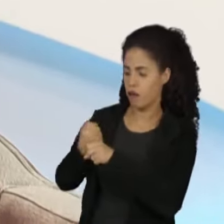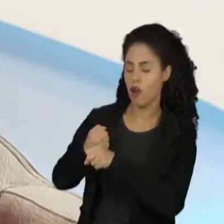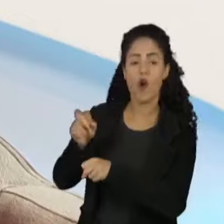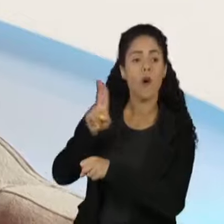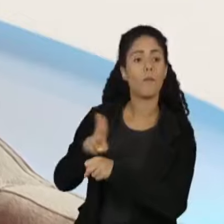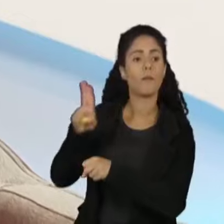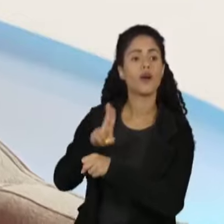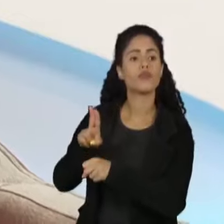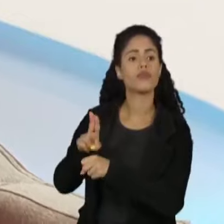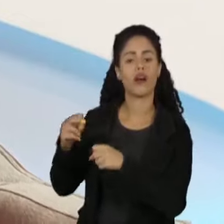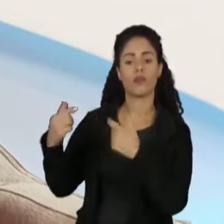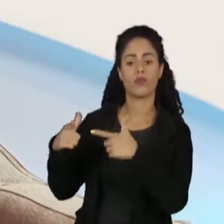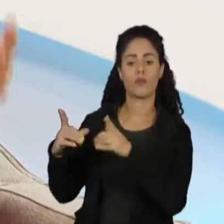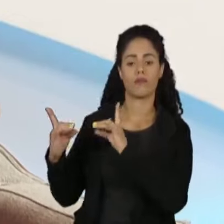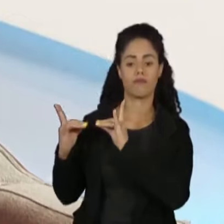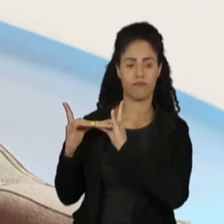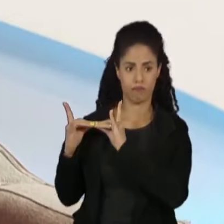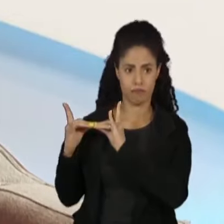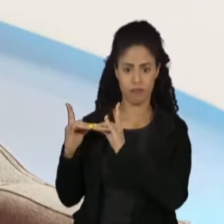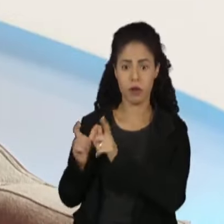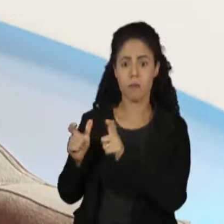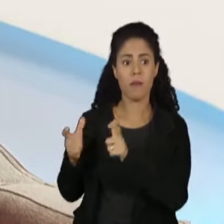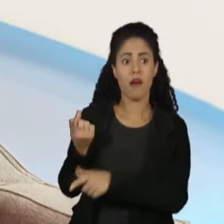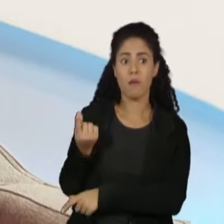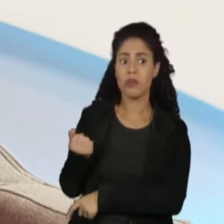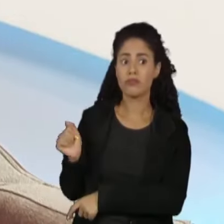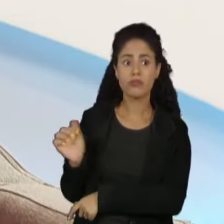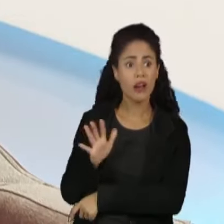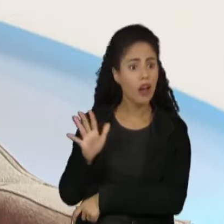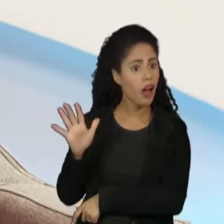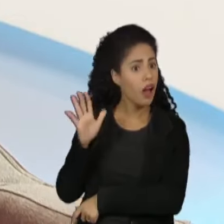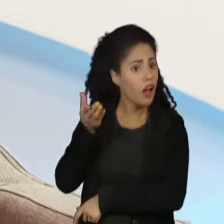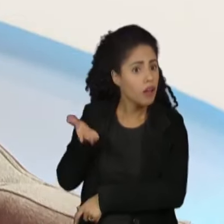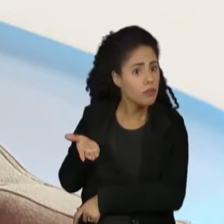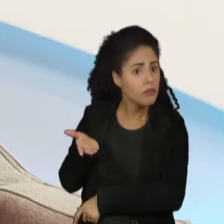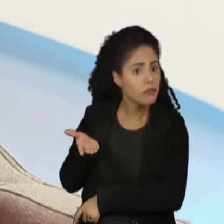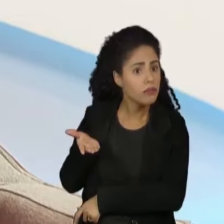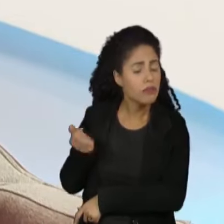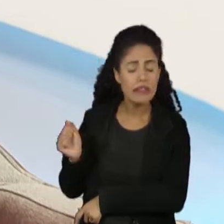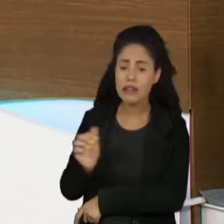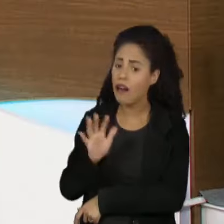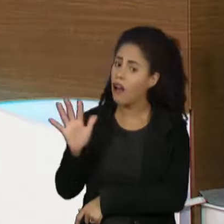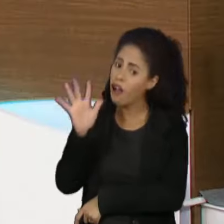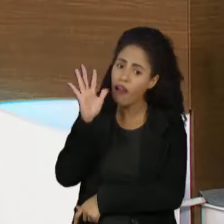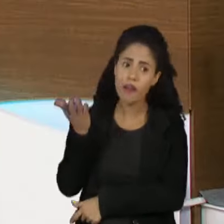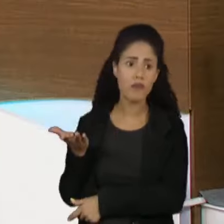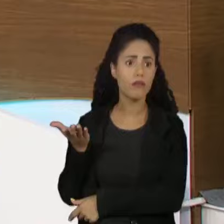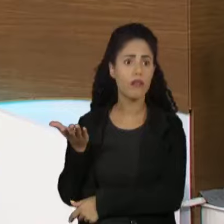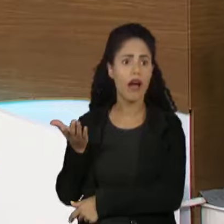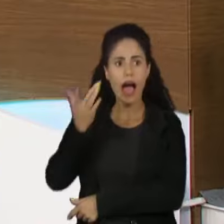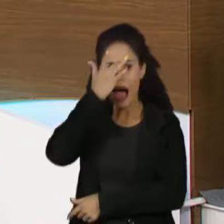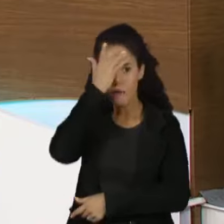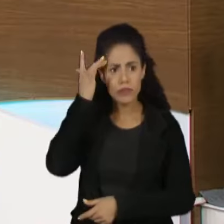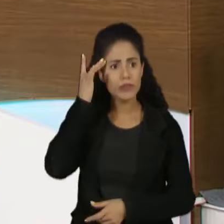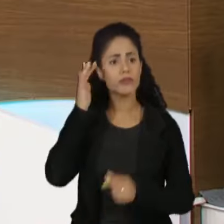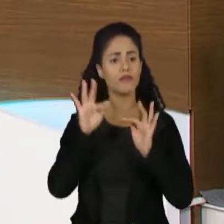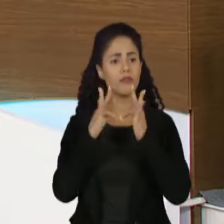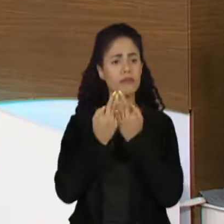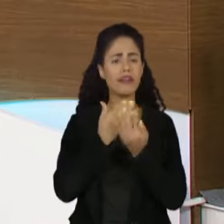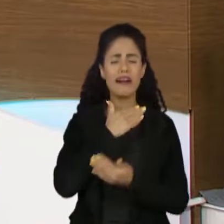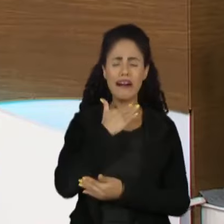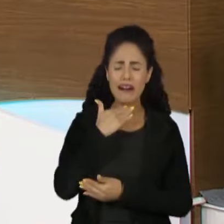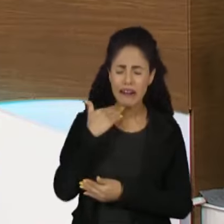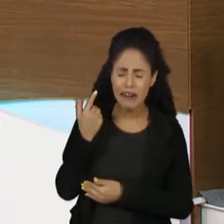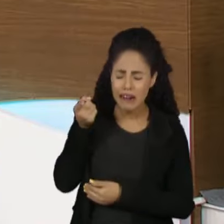usar o serviço funerário. Aumentaram os preços. Assim, é uma coisa muito escandalosa, sabe? Da pessoa que perdeu um ente querido